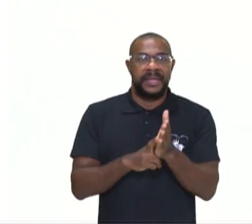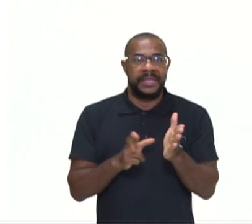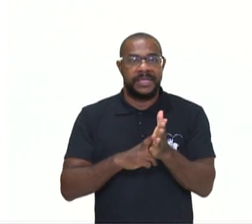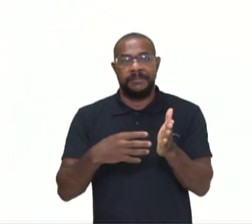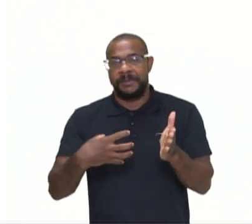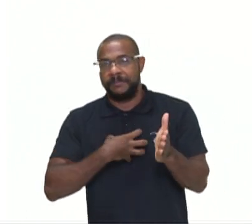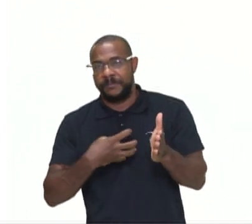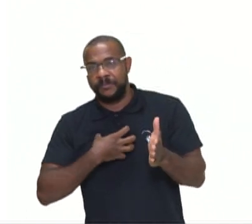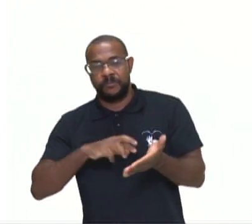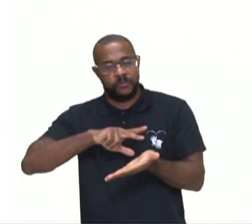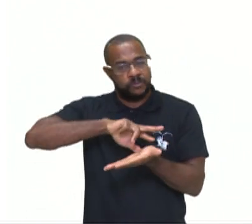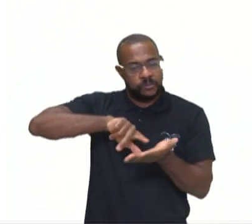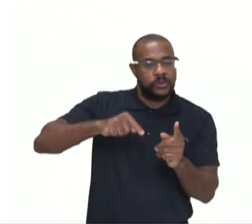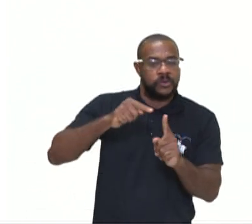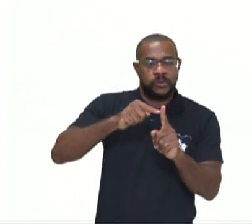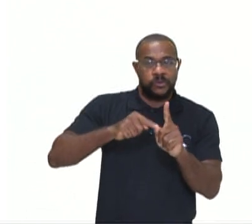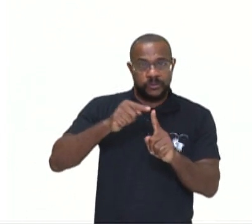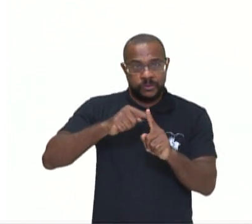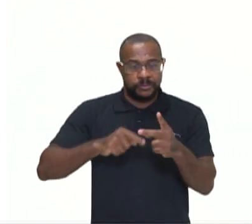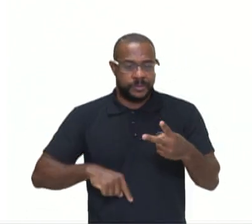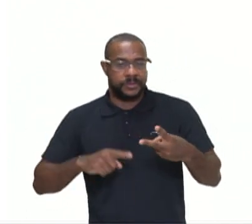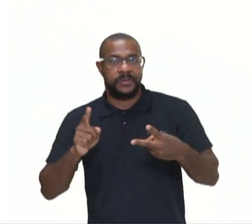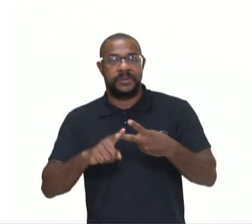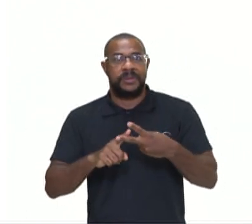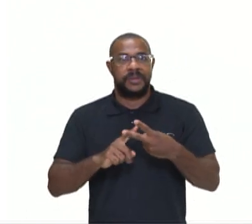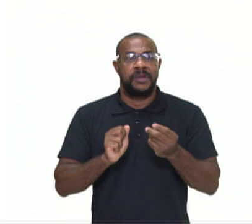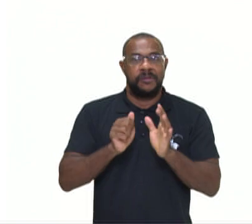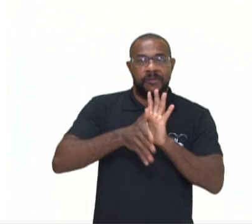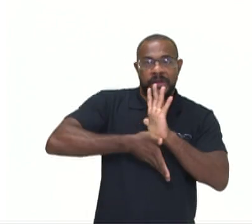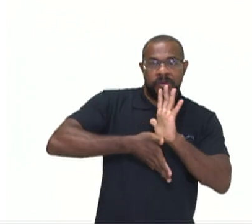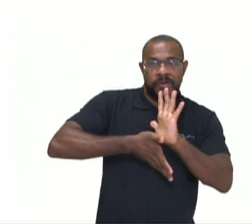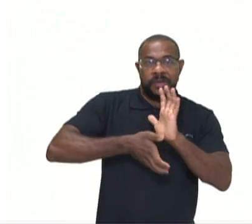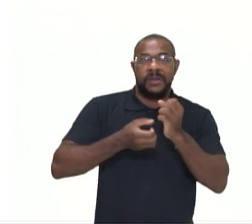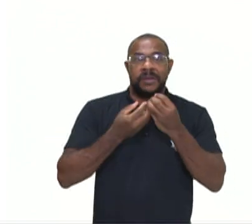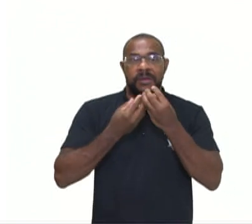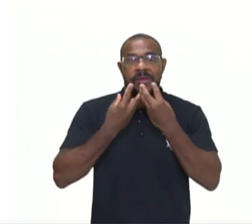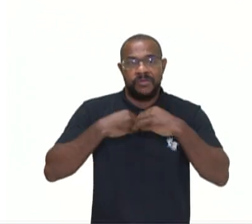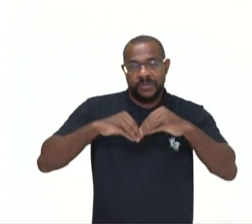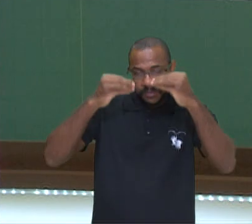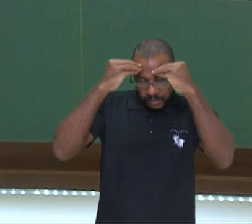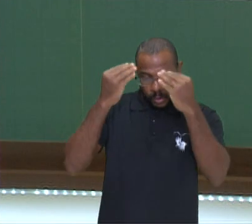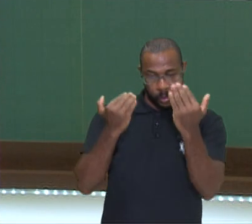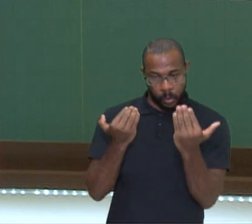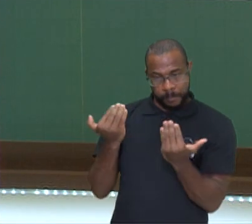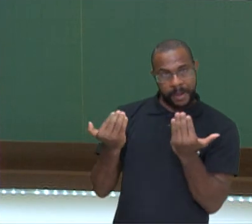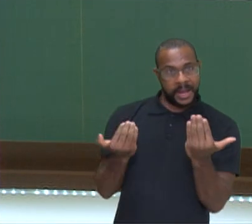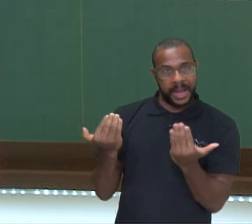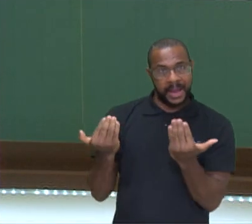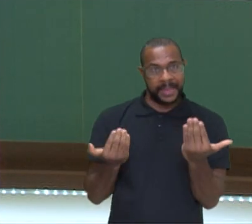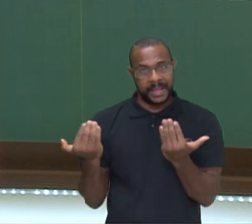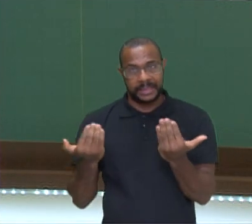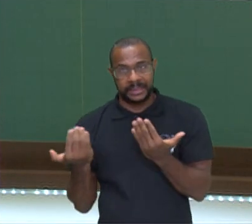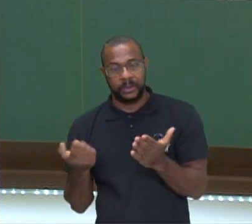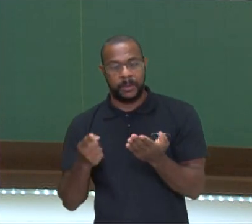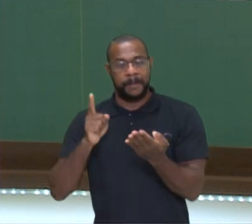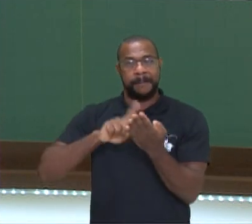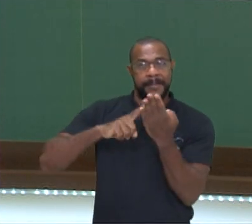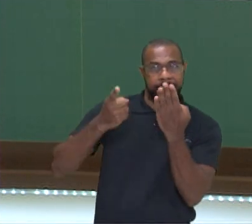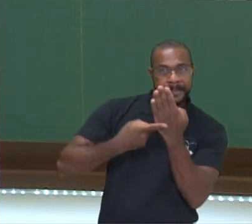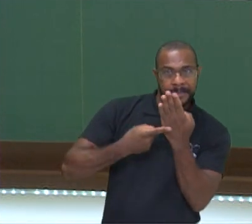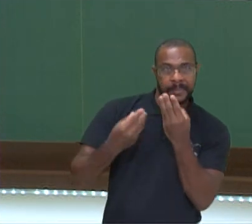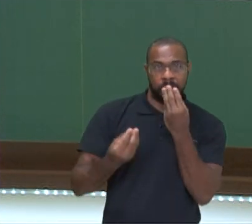tipos de rimas, as figuras de linguagem como comparação, metáfora,